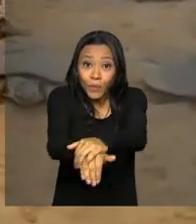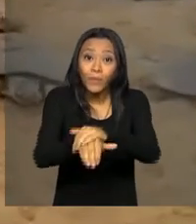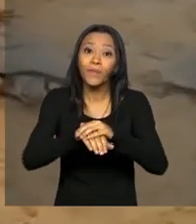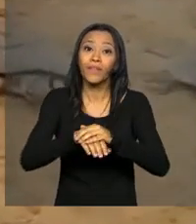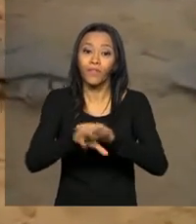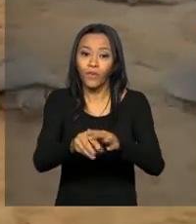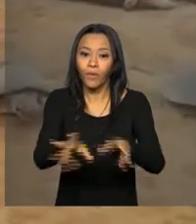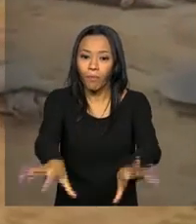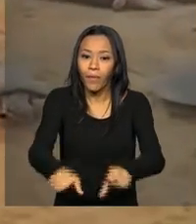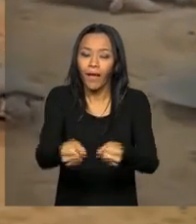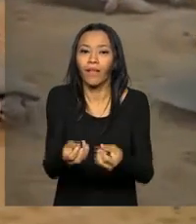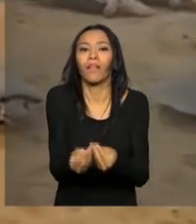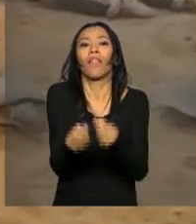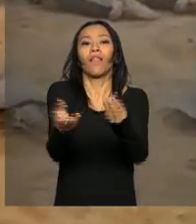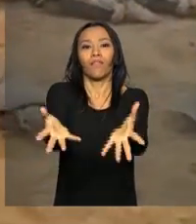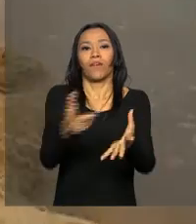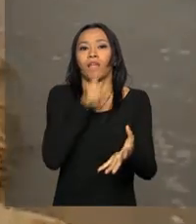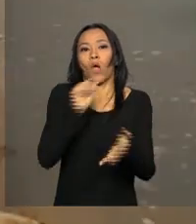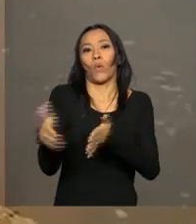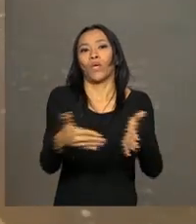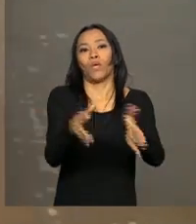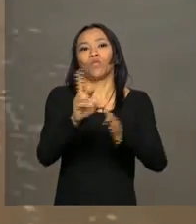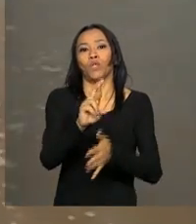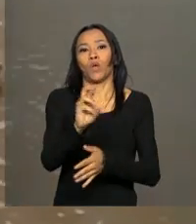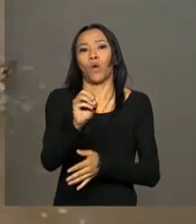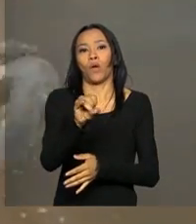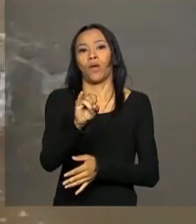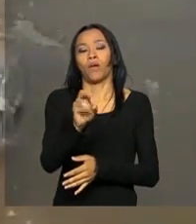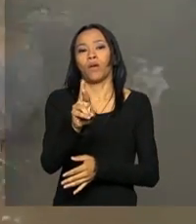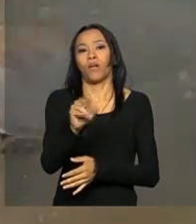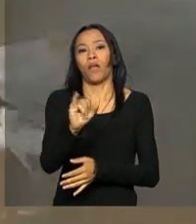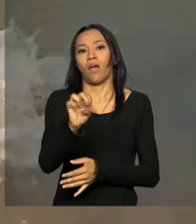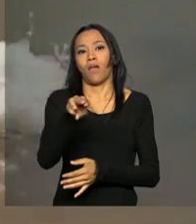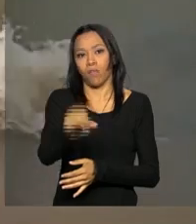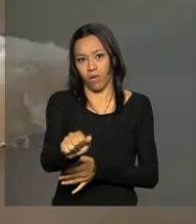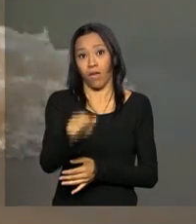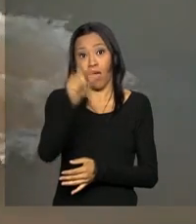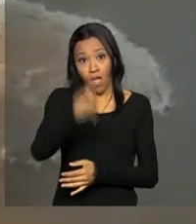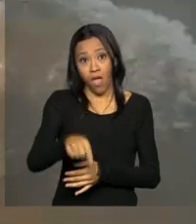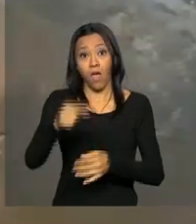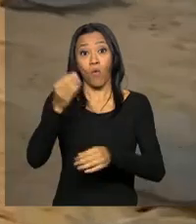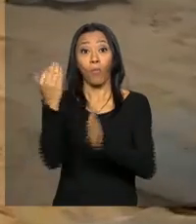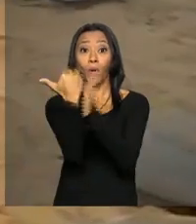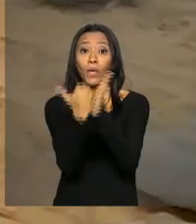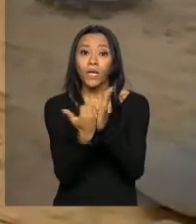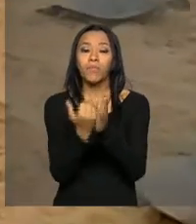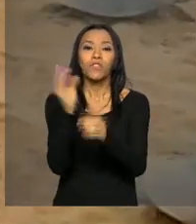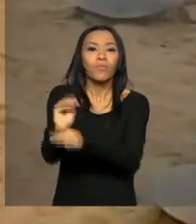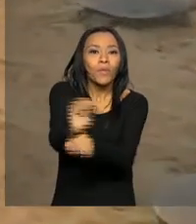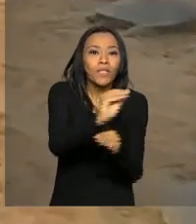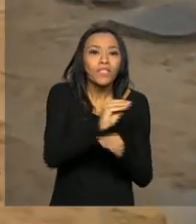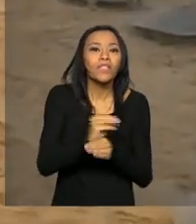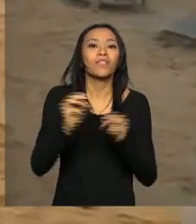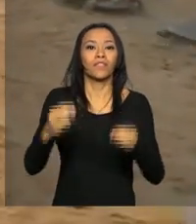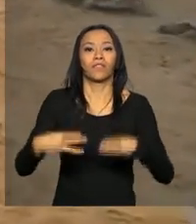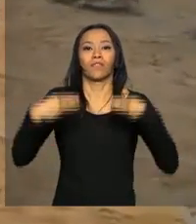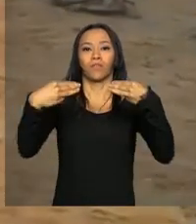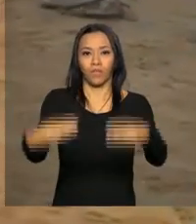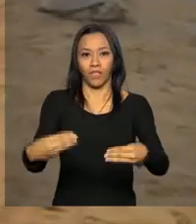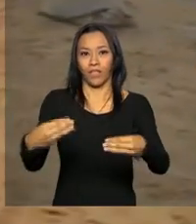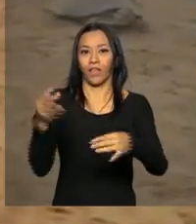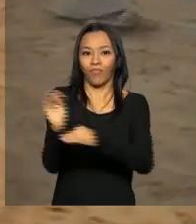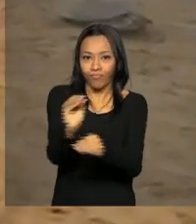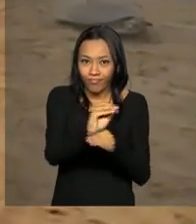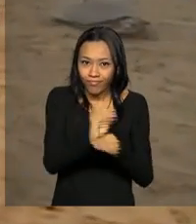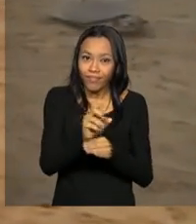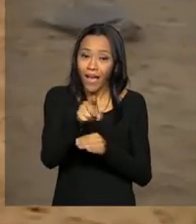vida ao Rio Branco, em Roraima. A ação foi custeada pelo programa Áreas Protegidas da Amazônia, do Ministério do Meio Ambiente. As